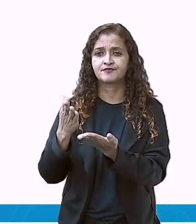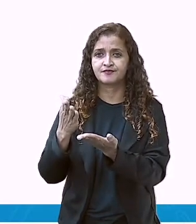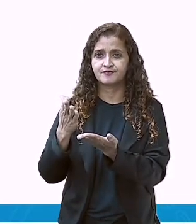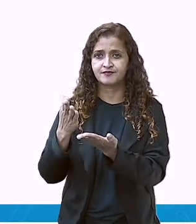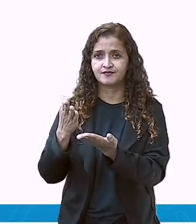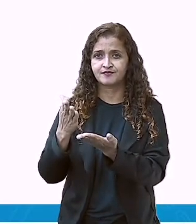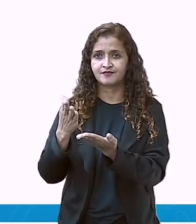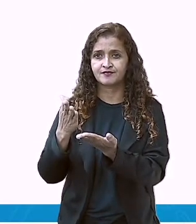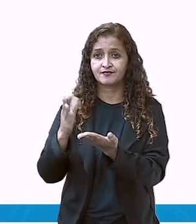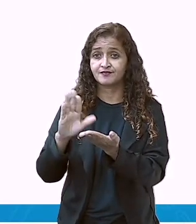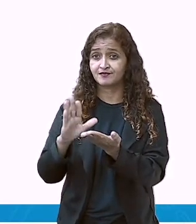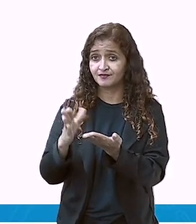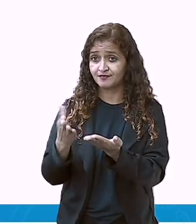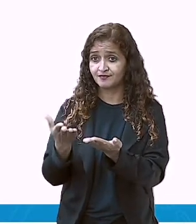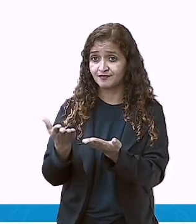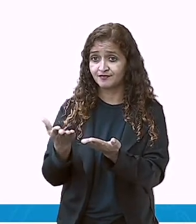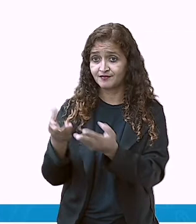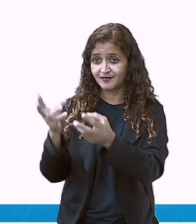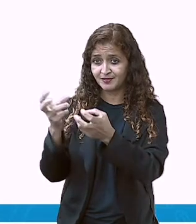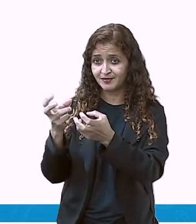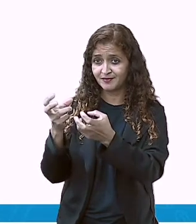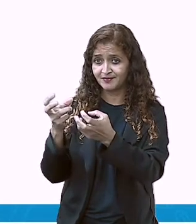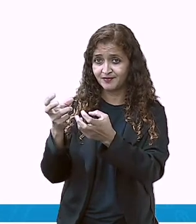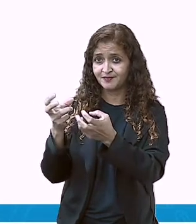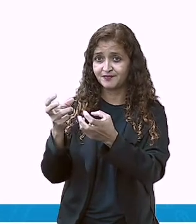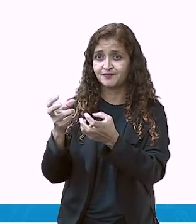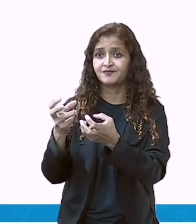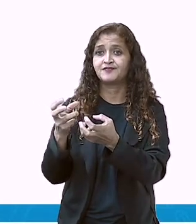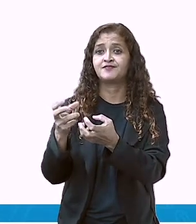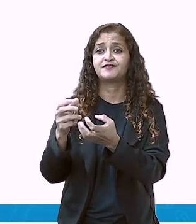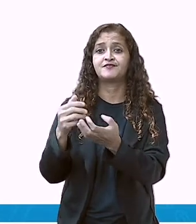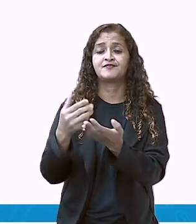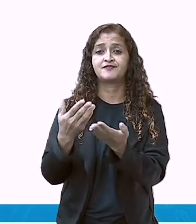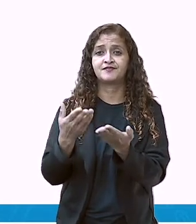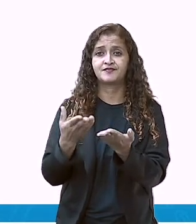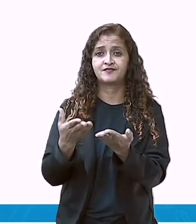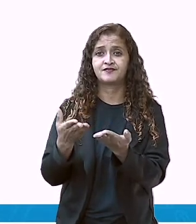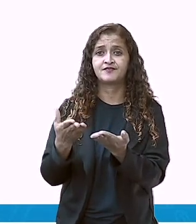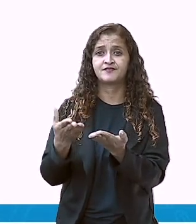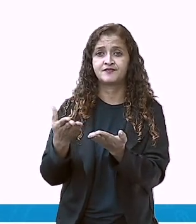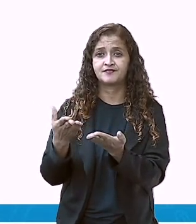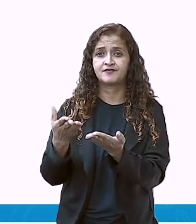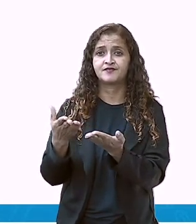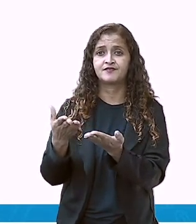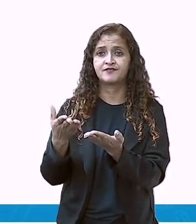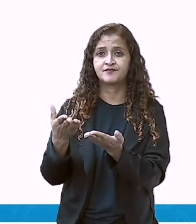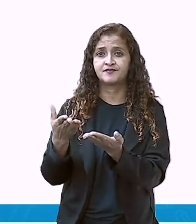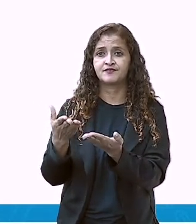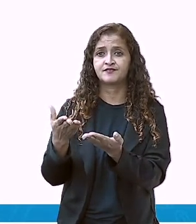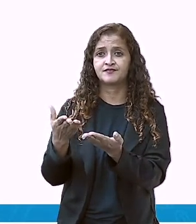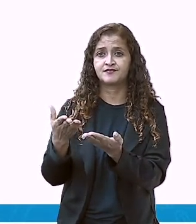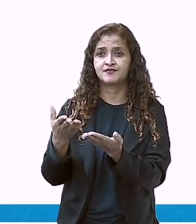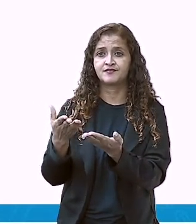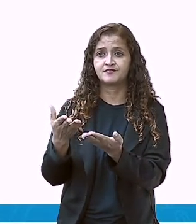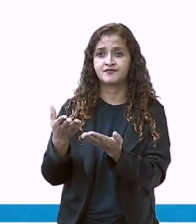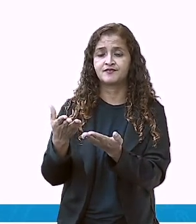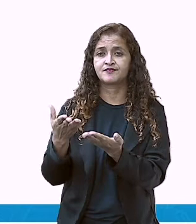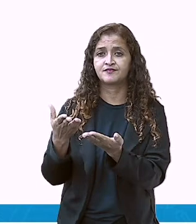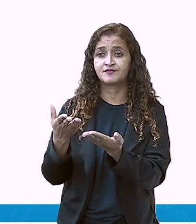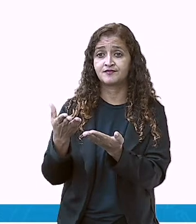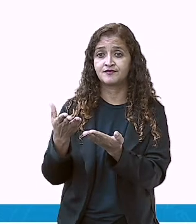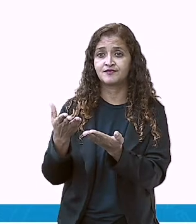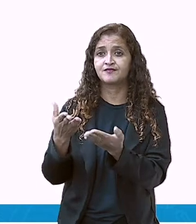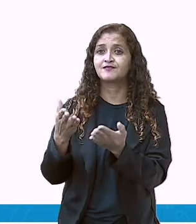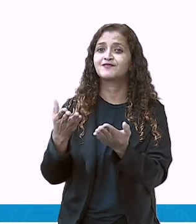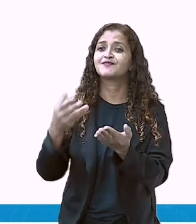dezesseis, dezessete, dezoito, dezenove, dezenove, Vinte e um, vinte e dois, vinte e três, vinte e vinte e cinco, vinte e vinte e sete, vinte e oito,